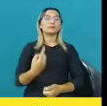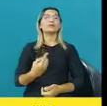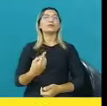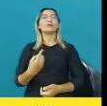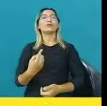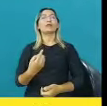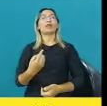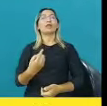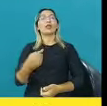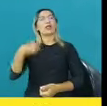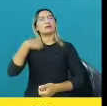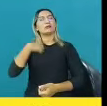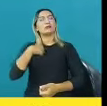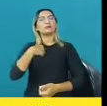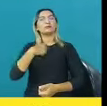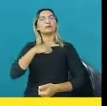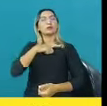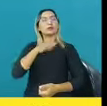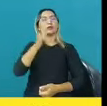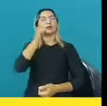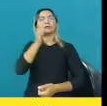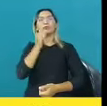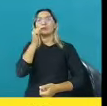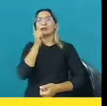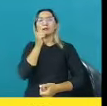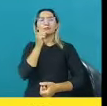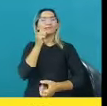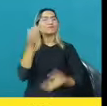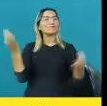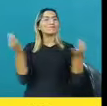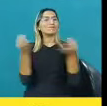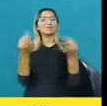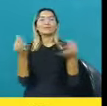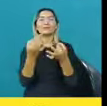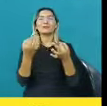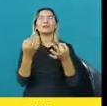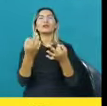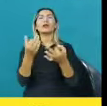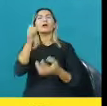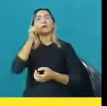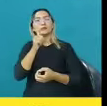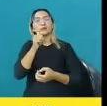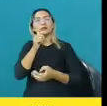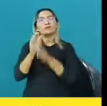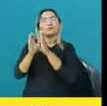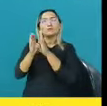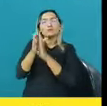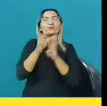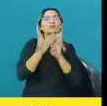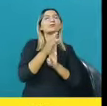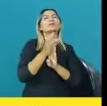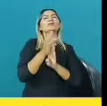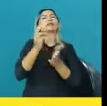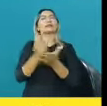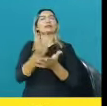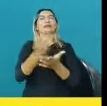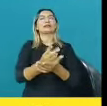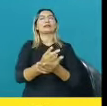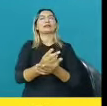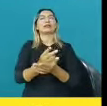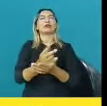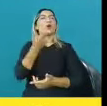excepcional, maravilhosa. Ela é uma orientadora, além das outras